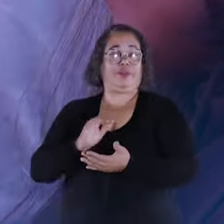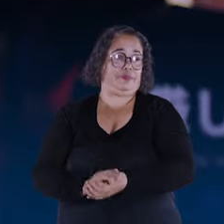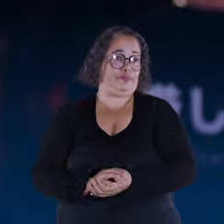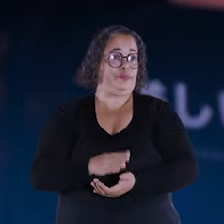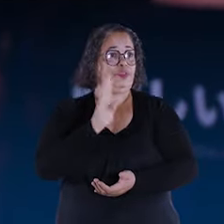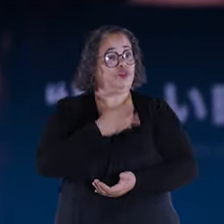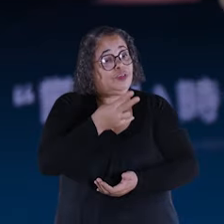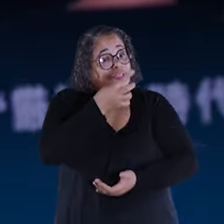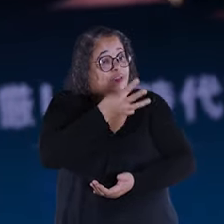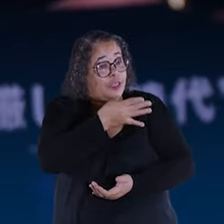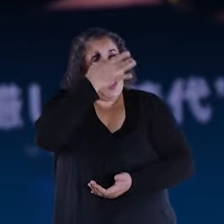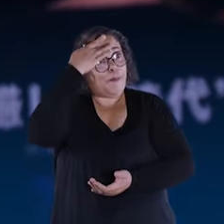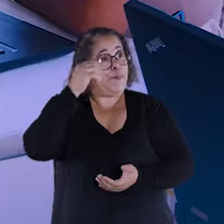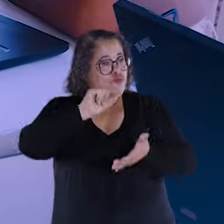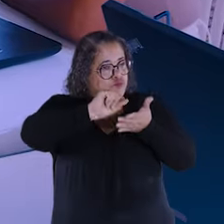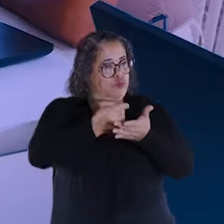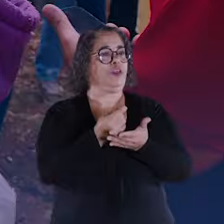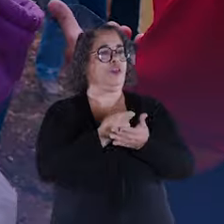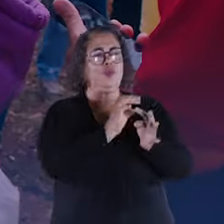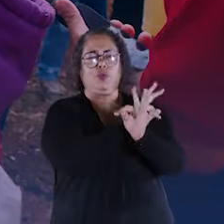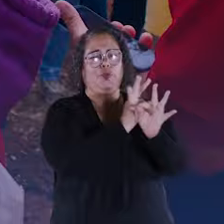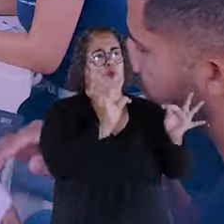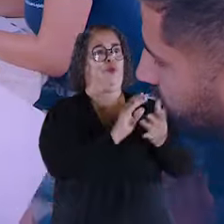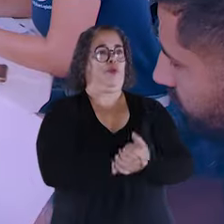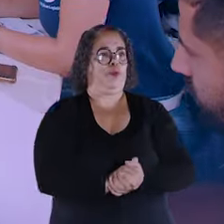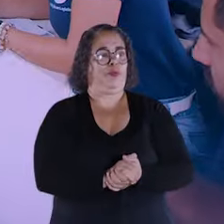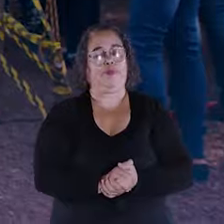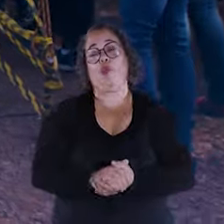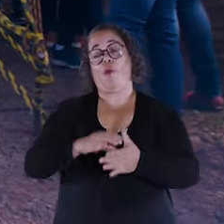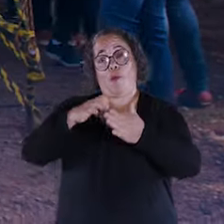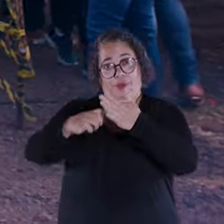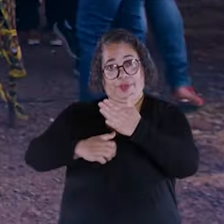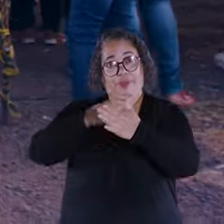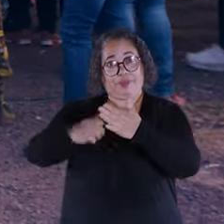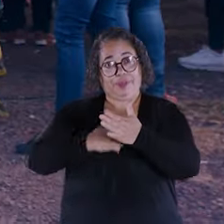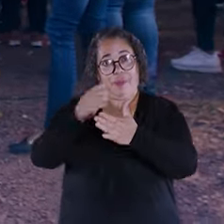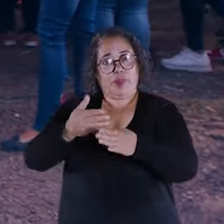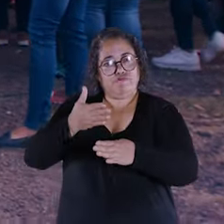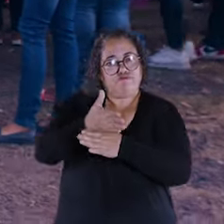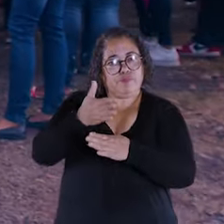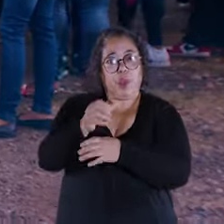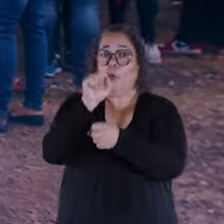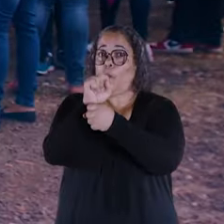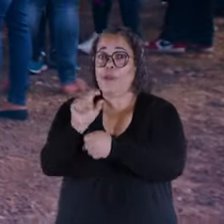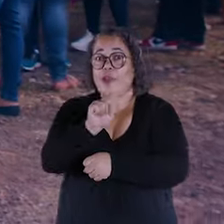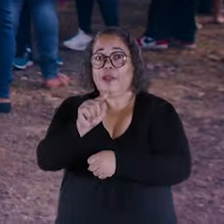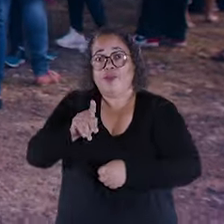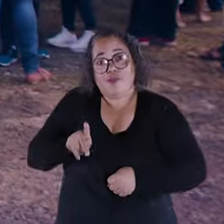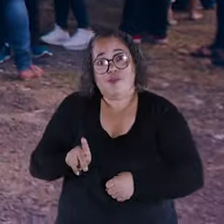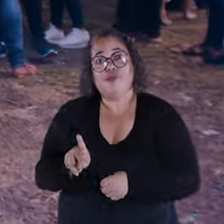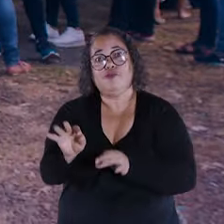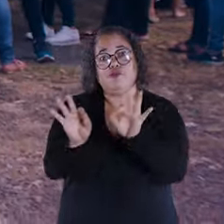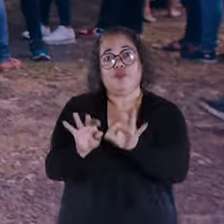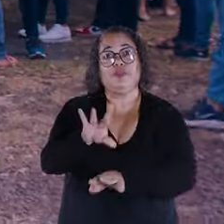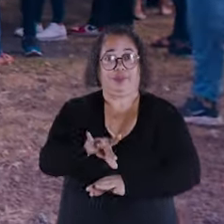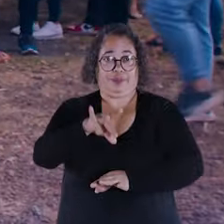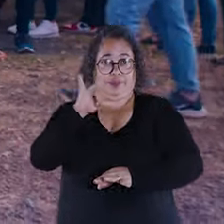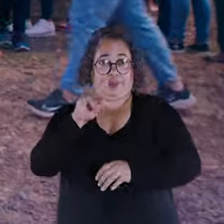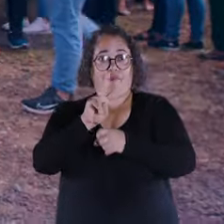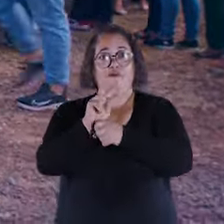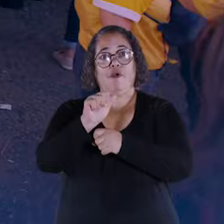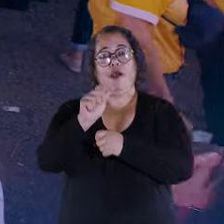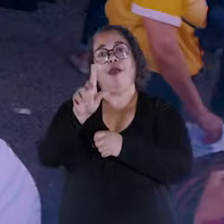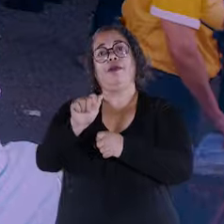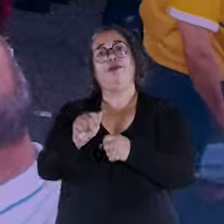contratação. A gente já teve três contratações aqui e está dando tudo certo. Agora as empresas que participaram continuam o processo seletivo